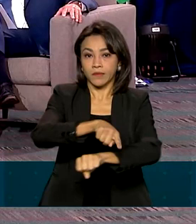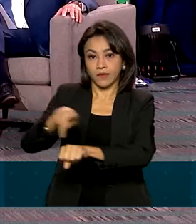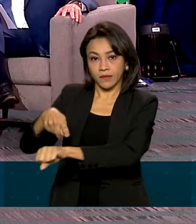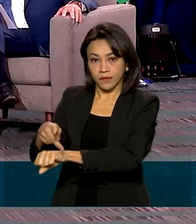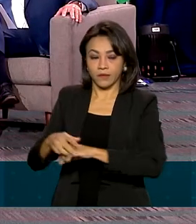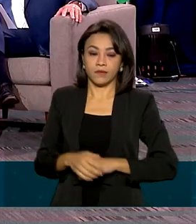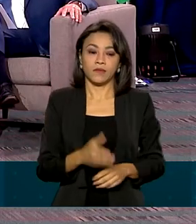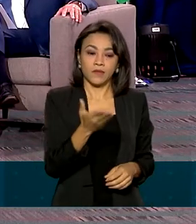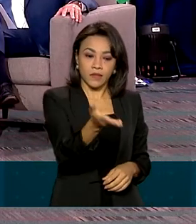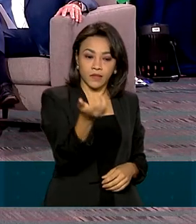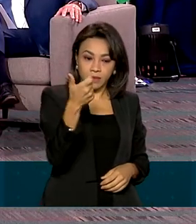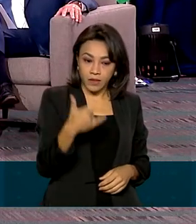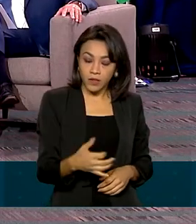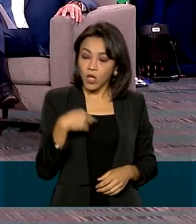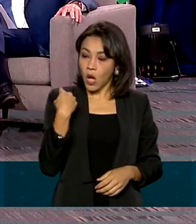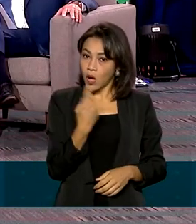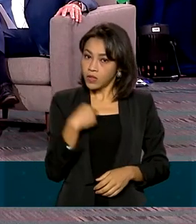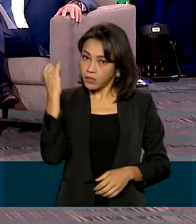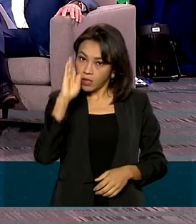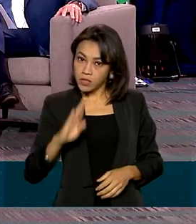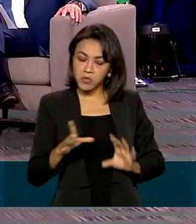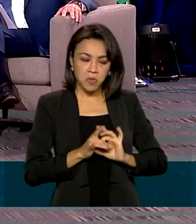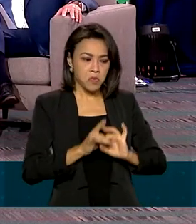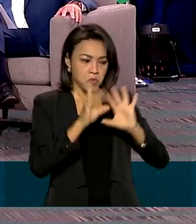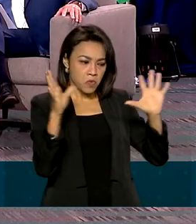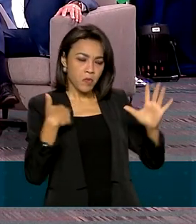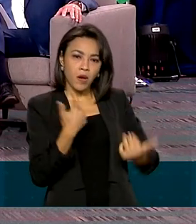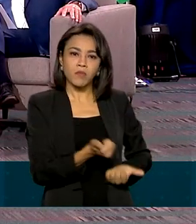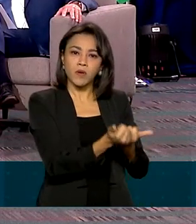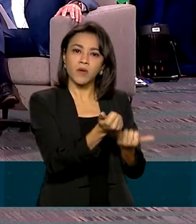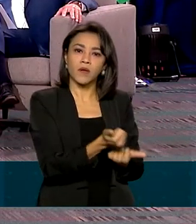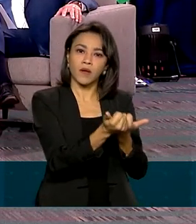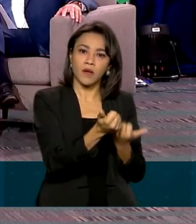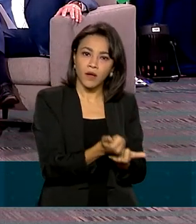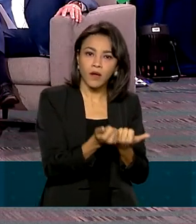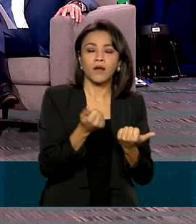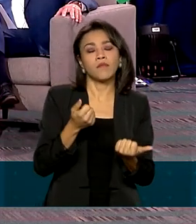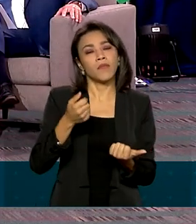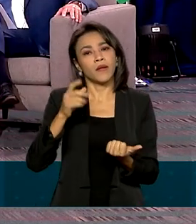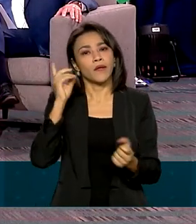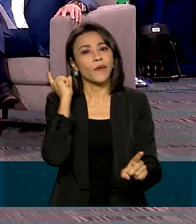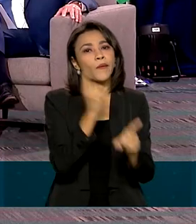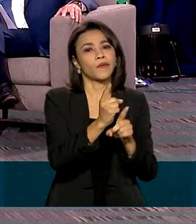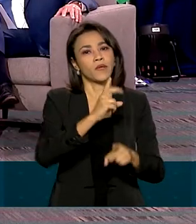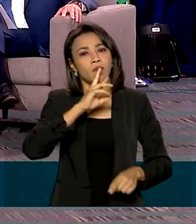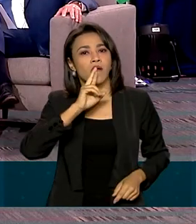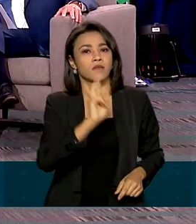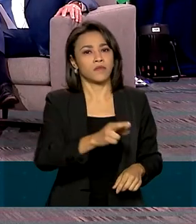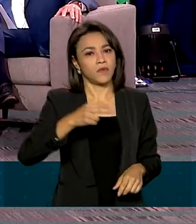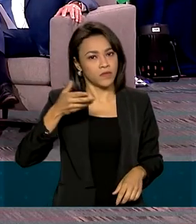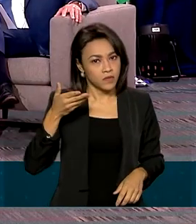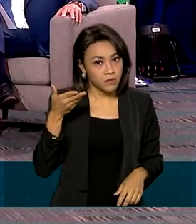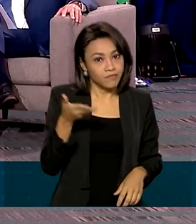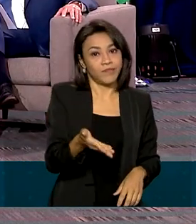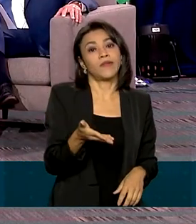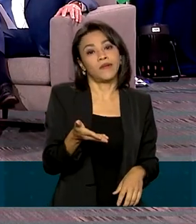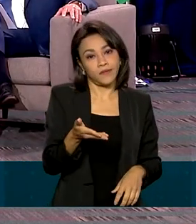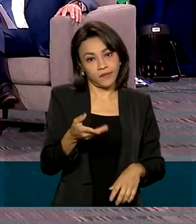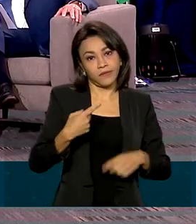para colaborar na construção de uma saída deste episódio que